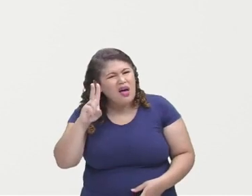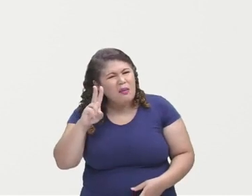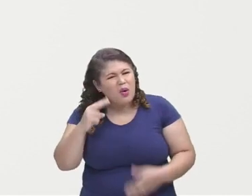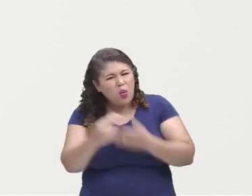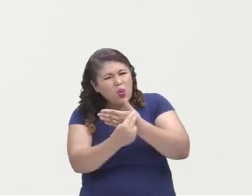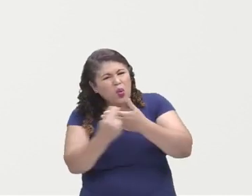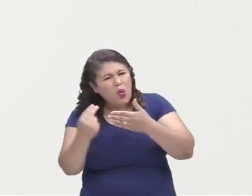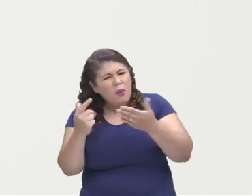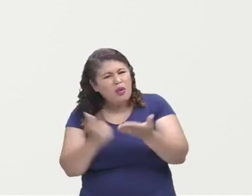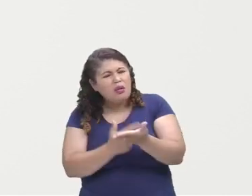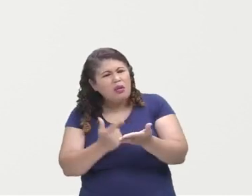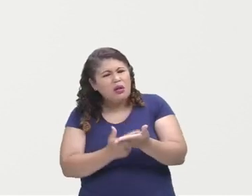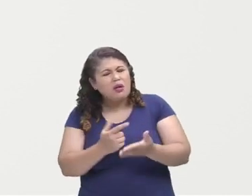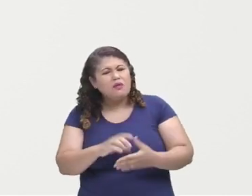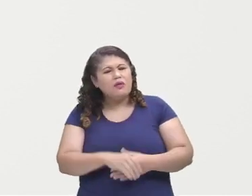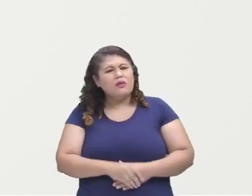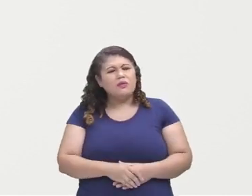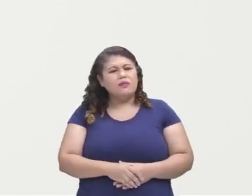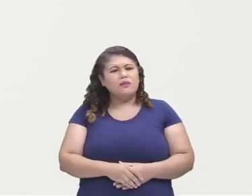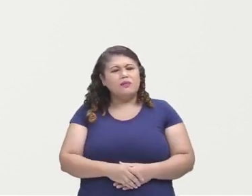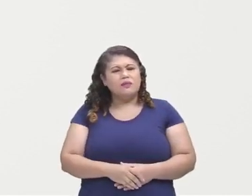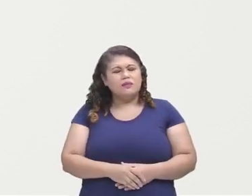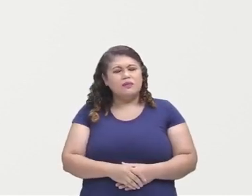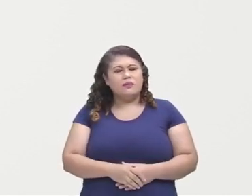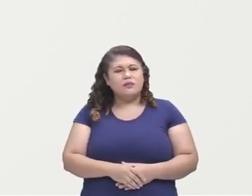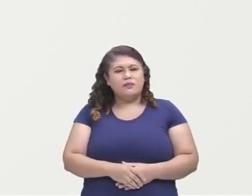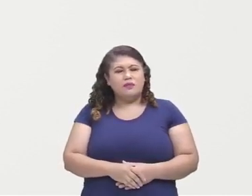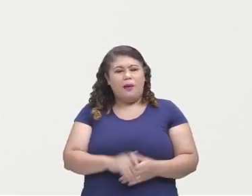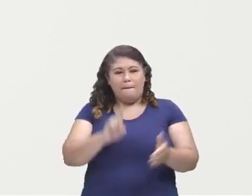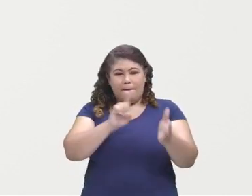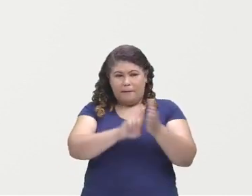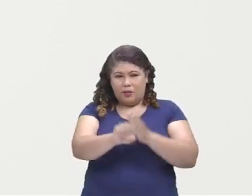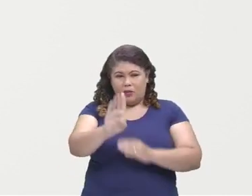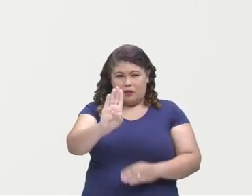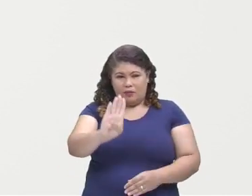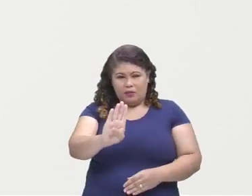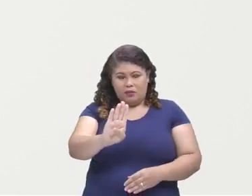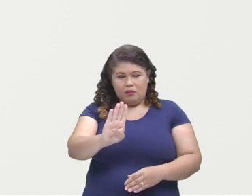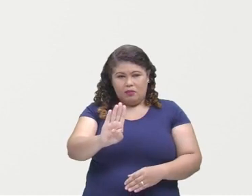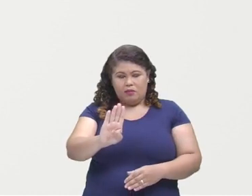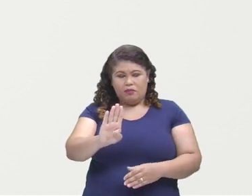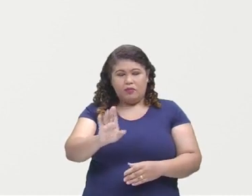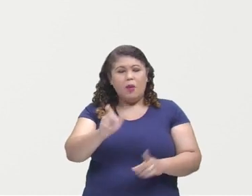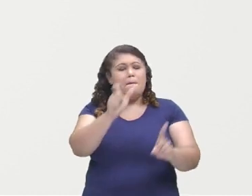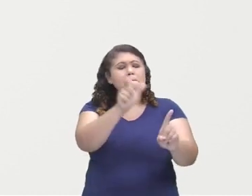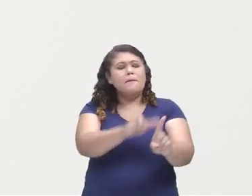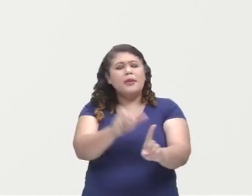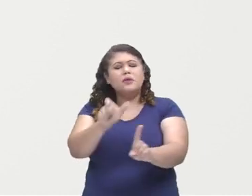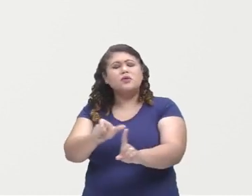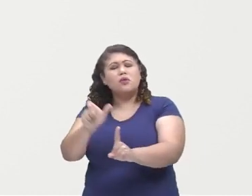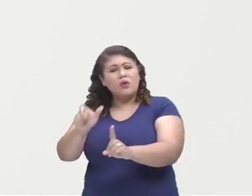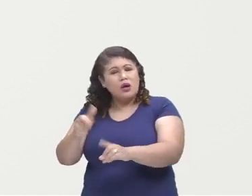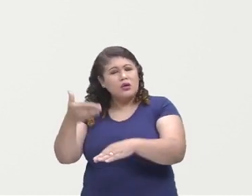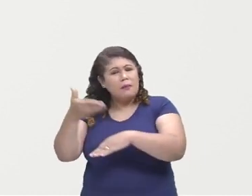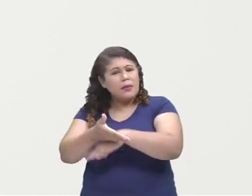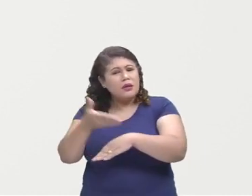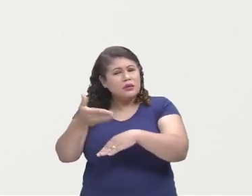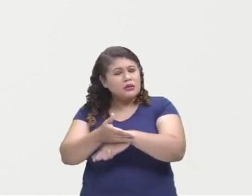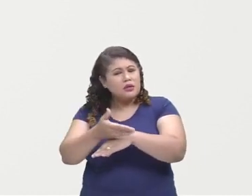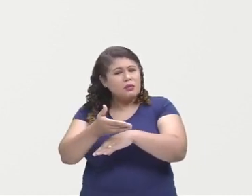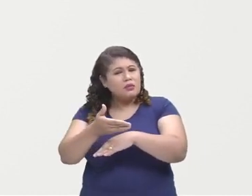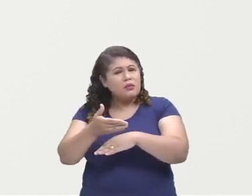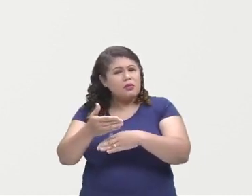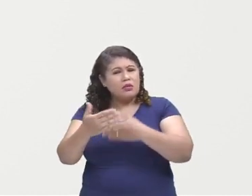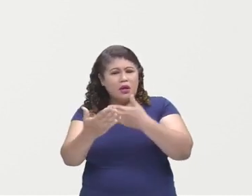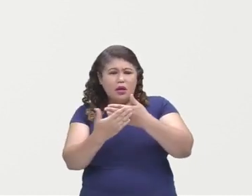Sim ou não, crianças? E letra B, quais são os personagens que estão na capa do